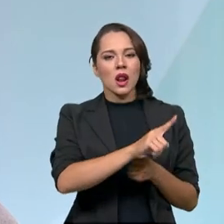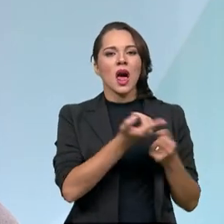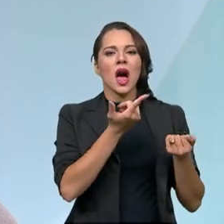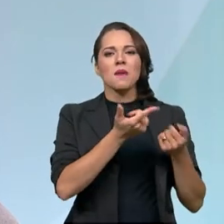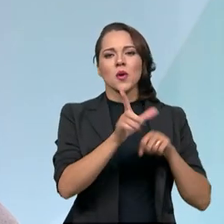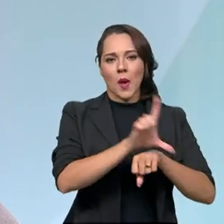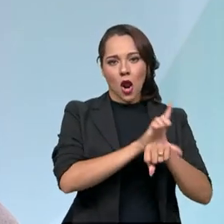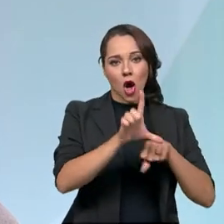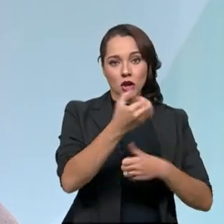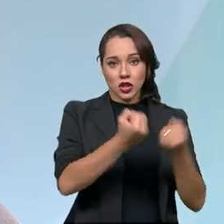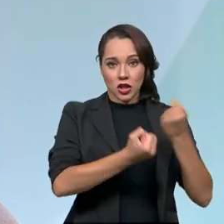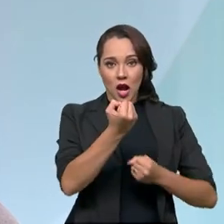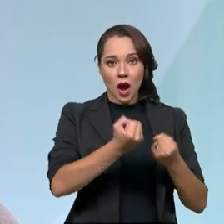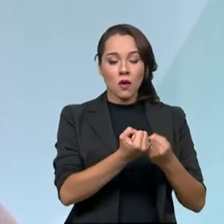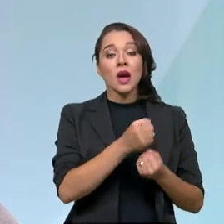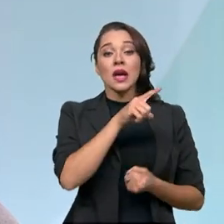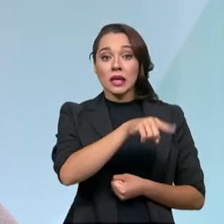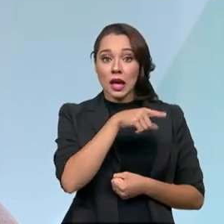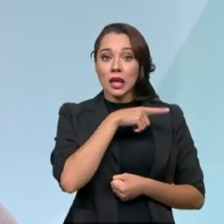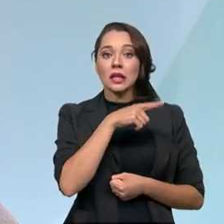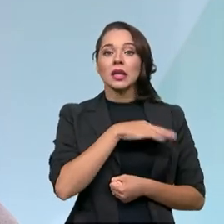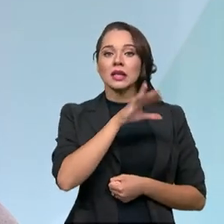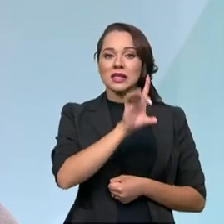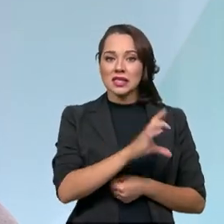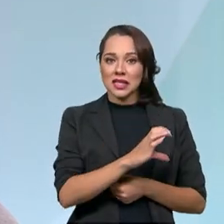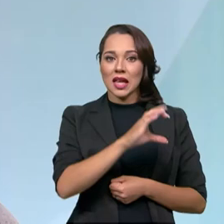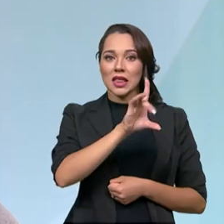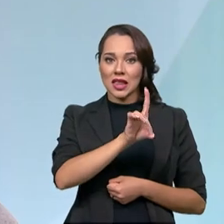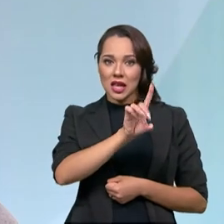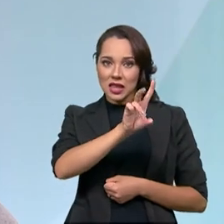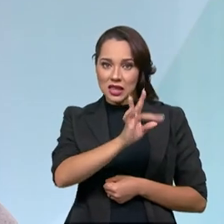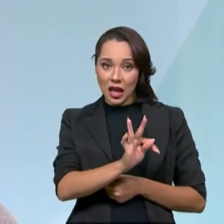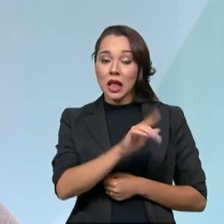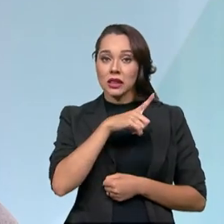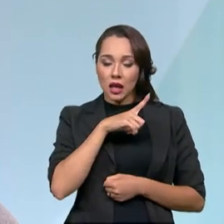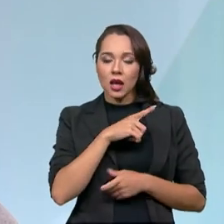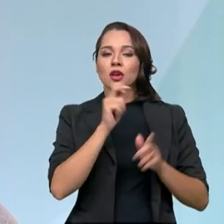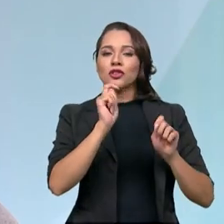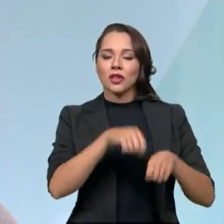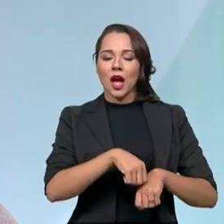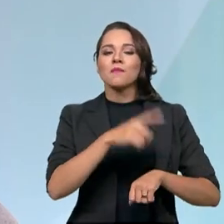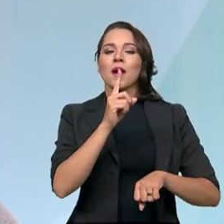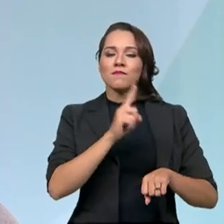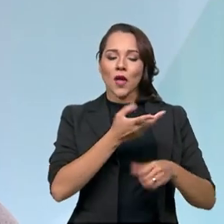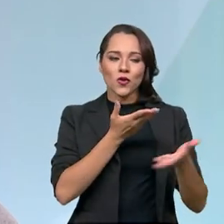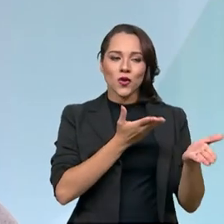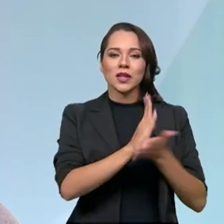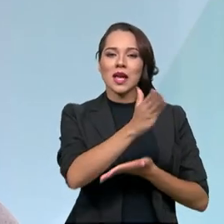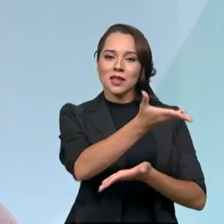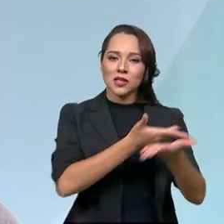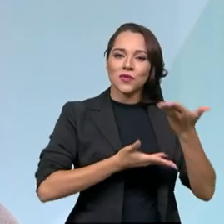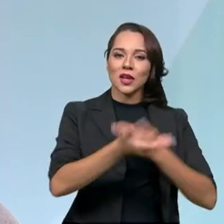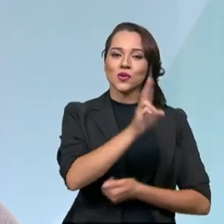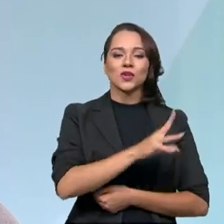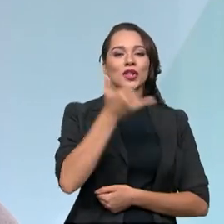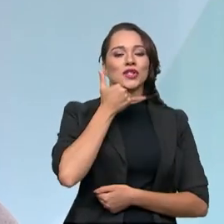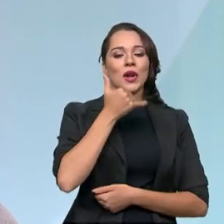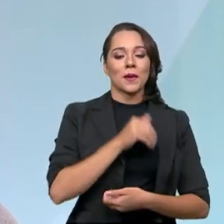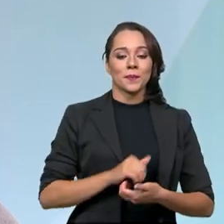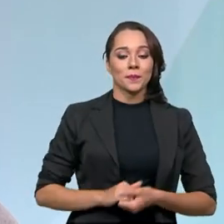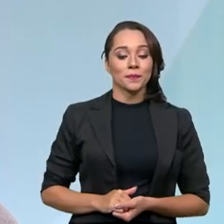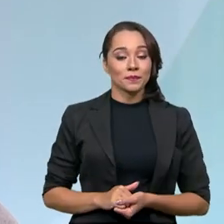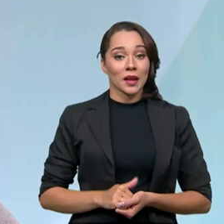ou uma concessionária de veículo, e ele tem a CDT em mãos, ele já pode fazer, autorizar essa transferência por meio do aparelho celular.